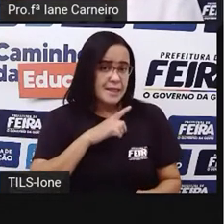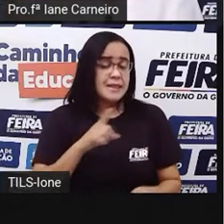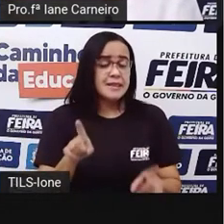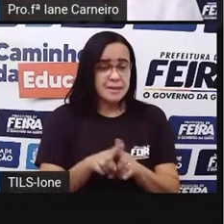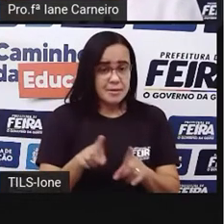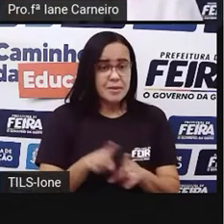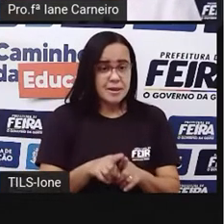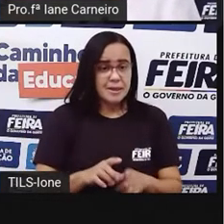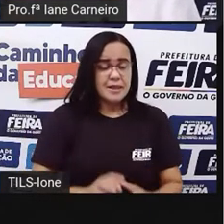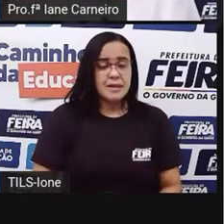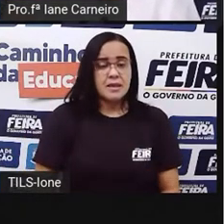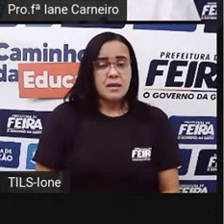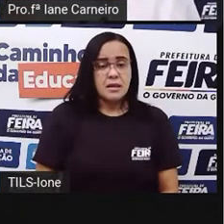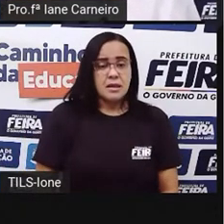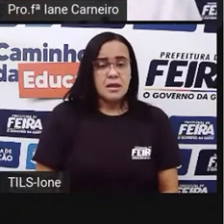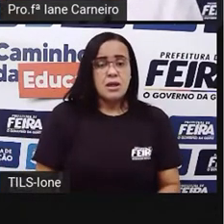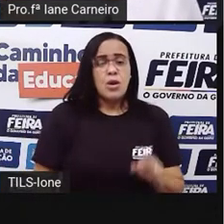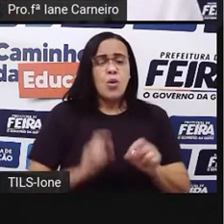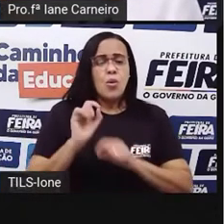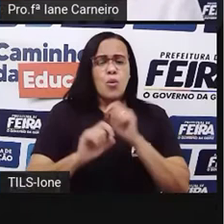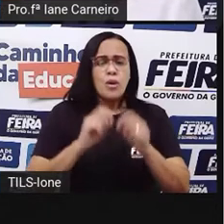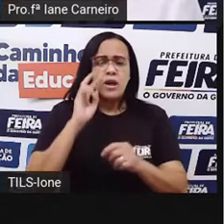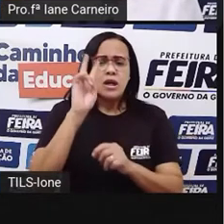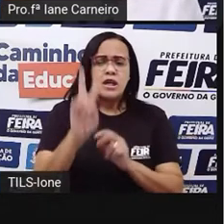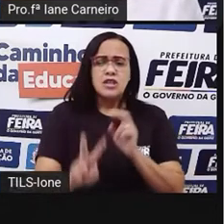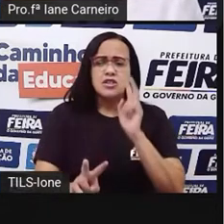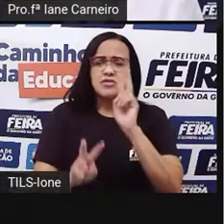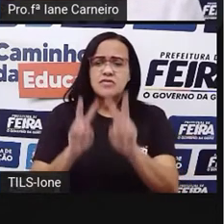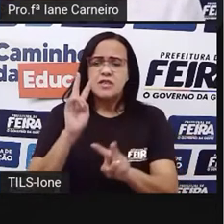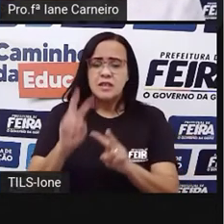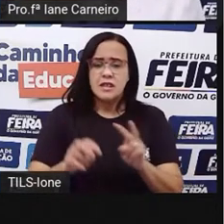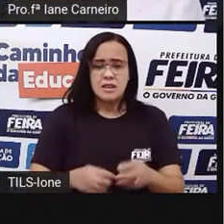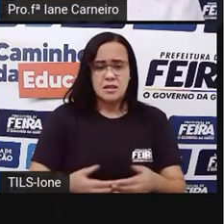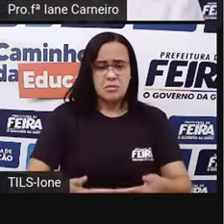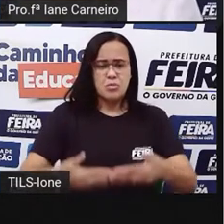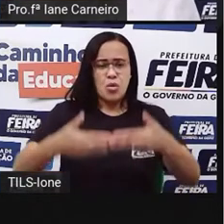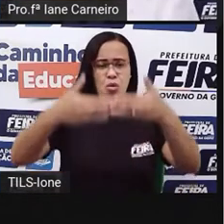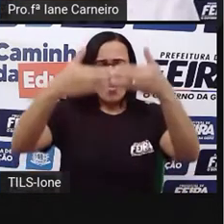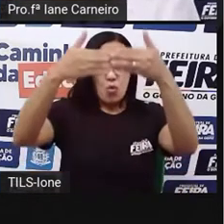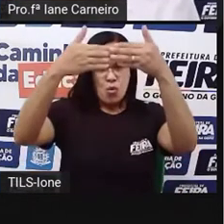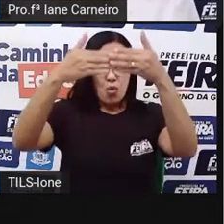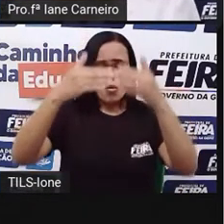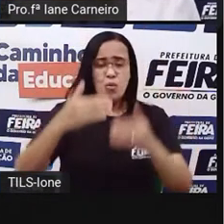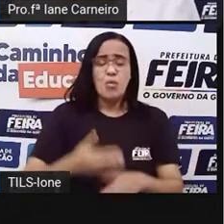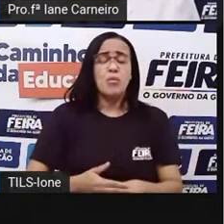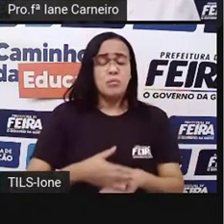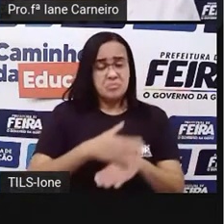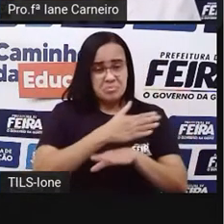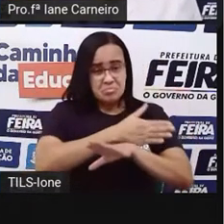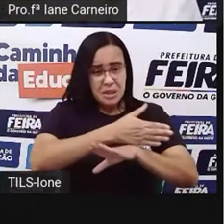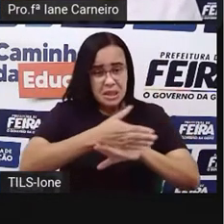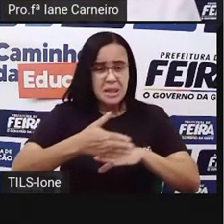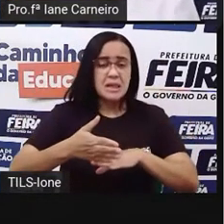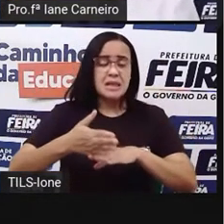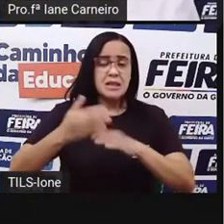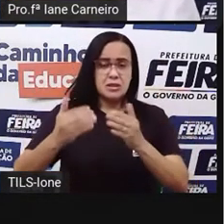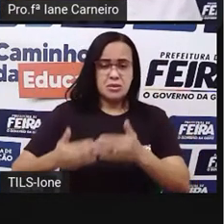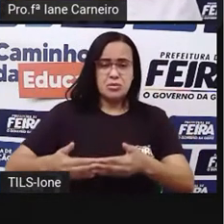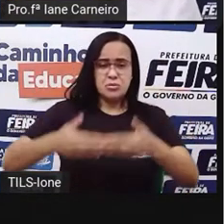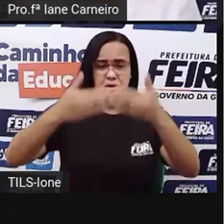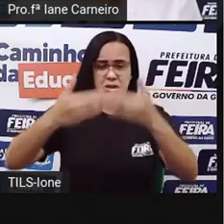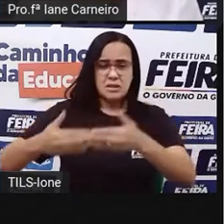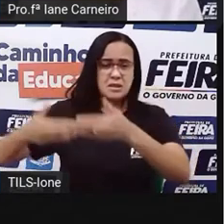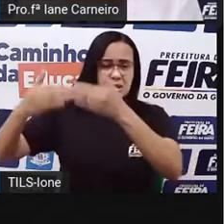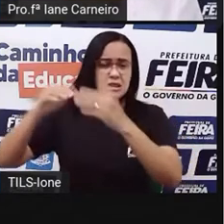Mas aqui em Feira, gente consegue observar em alguns muros de escolas, né? Algumas paredes aí de